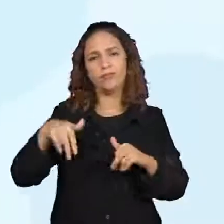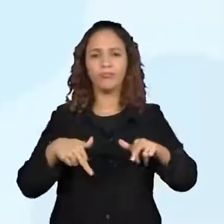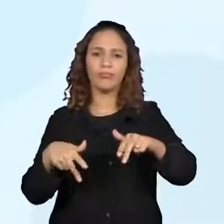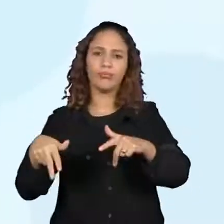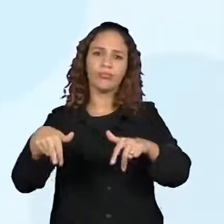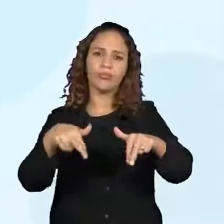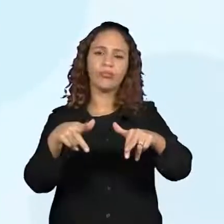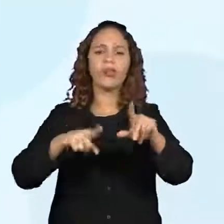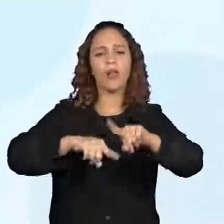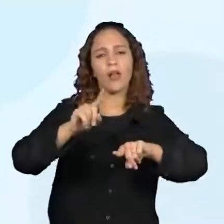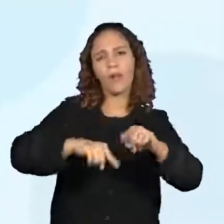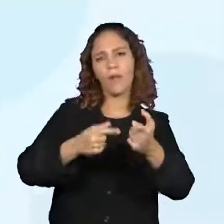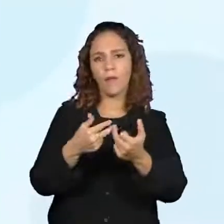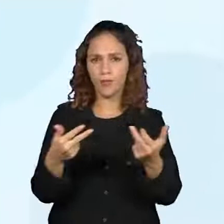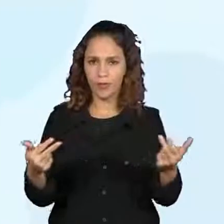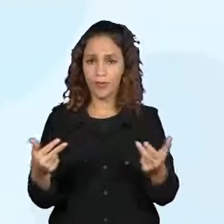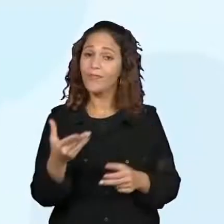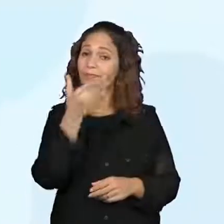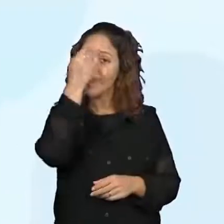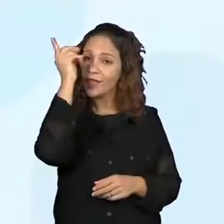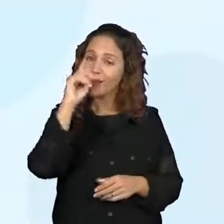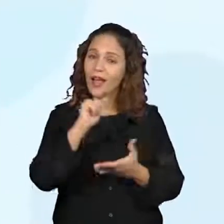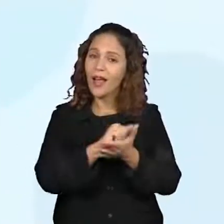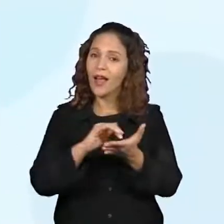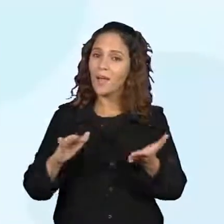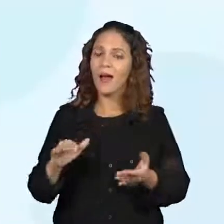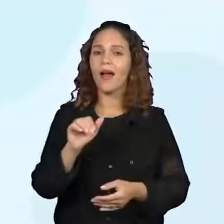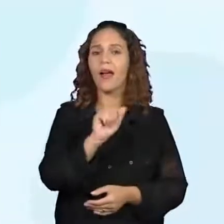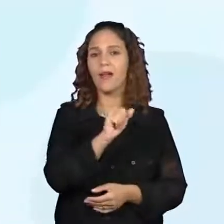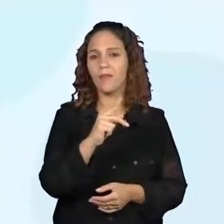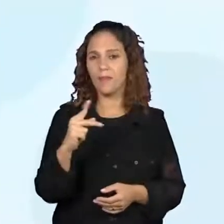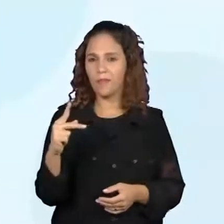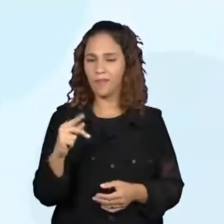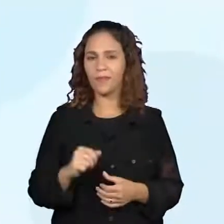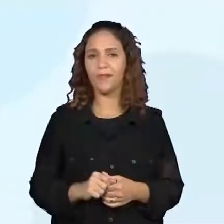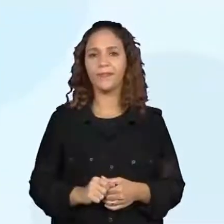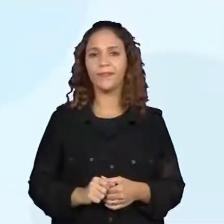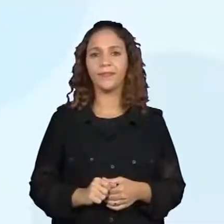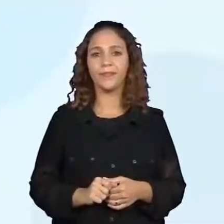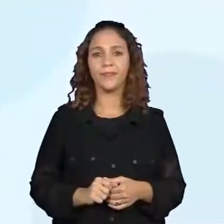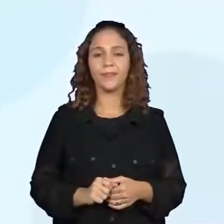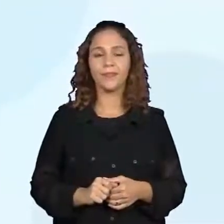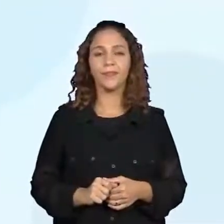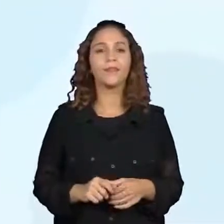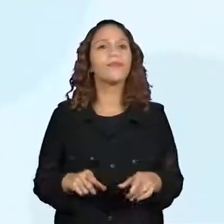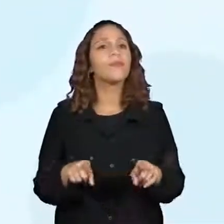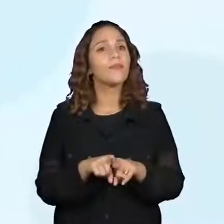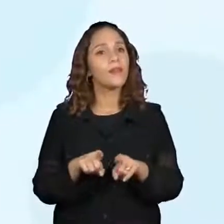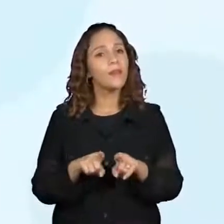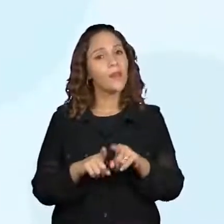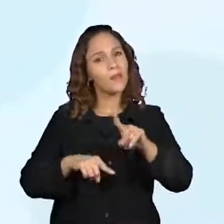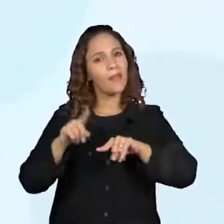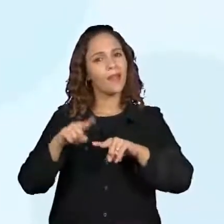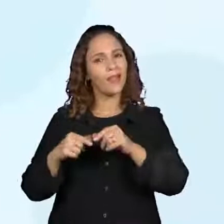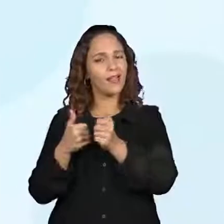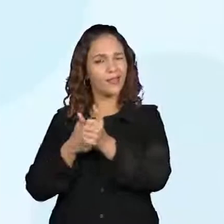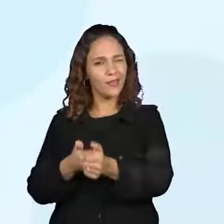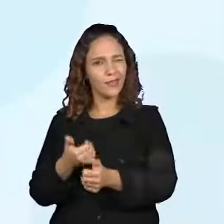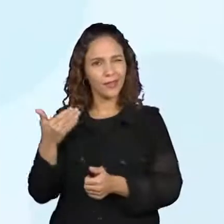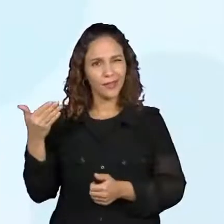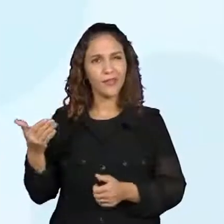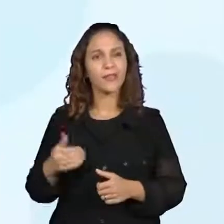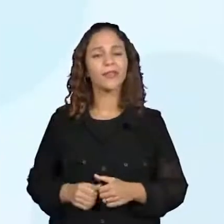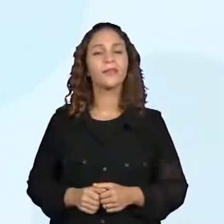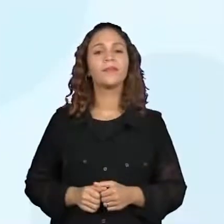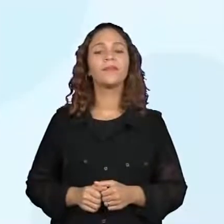objetos no espaço. Não esqueçam de fazer as tarefas do aplicativo e esses foram os materiais que nós